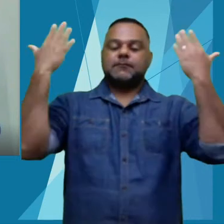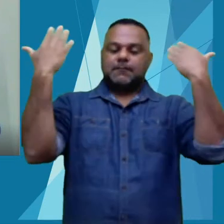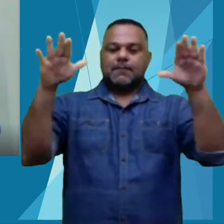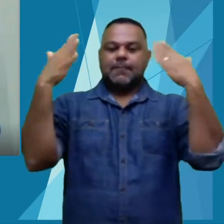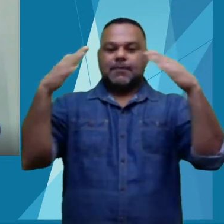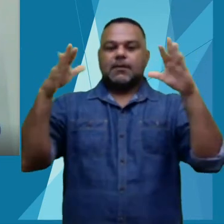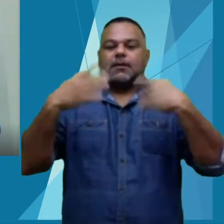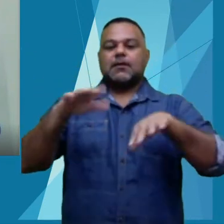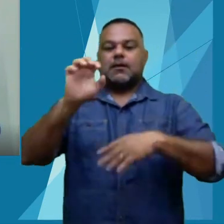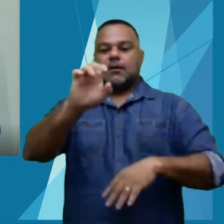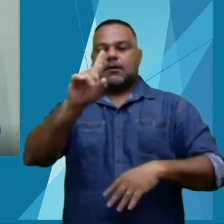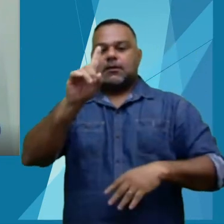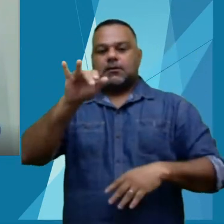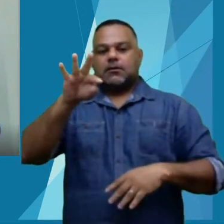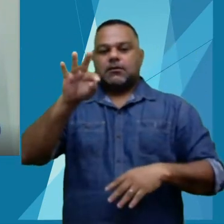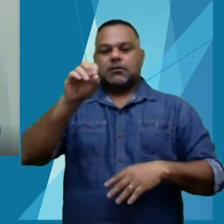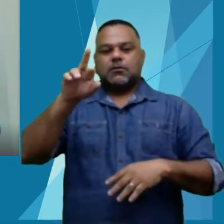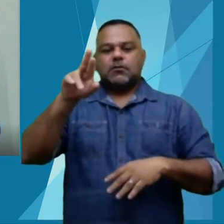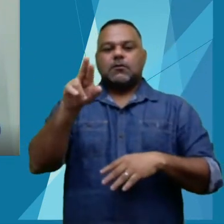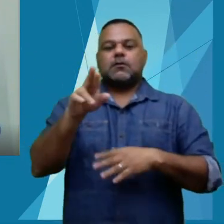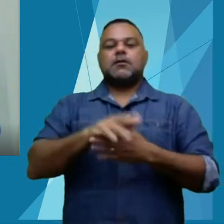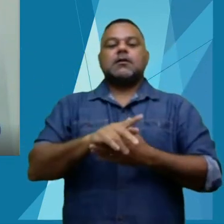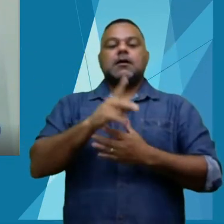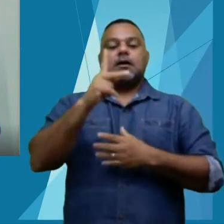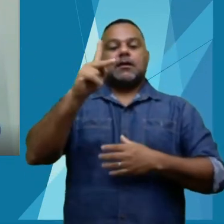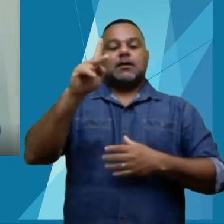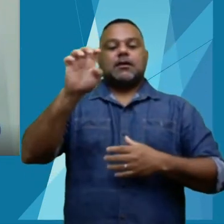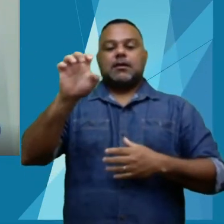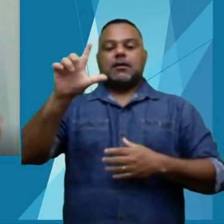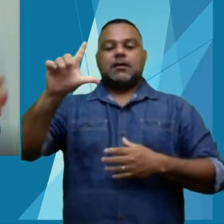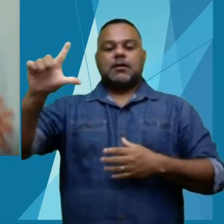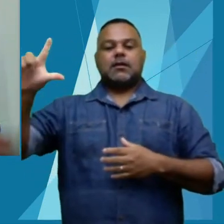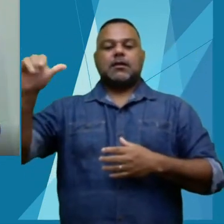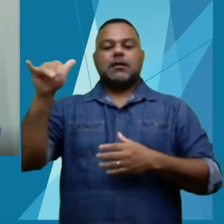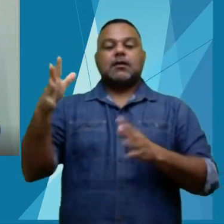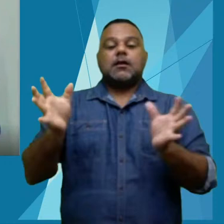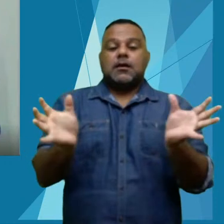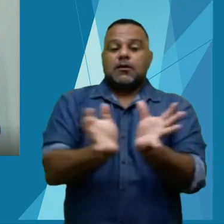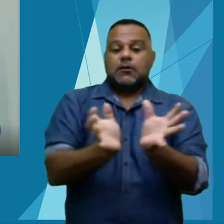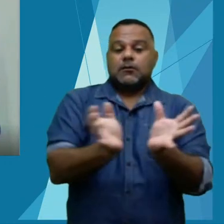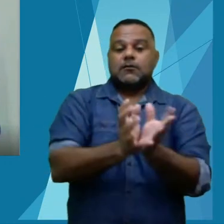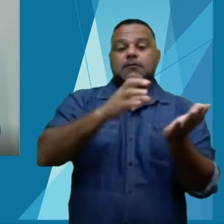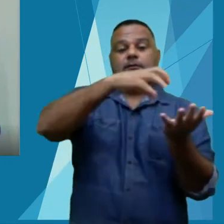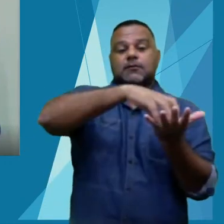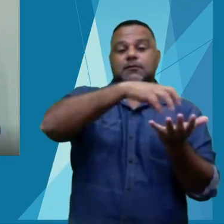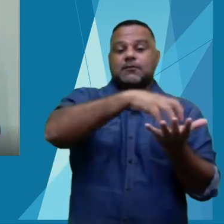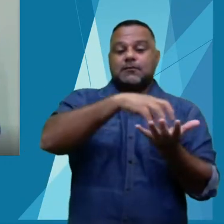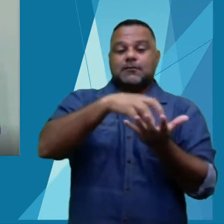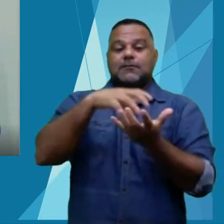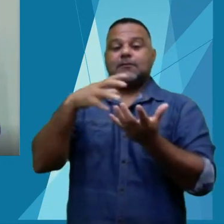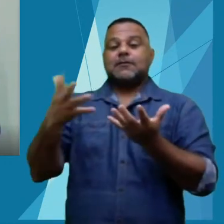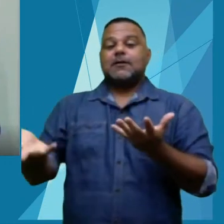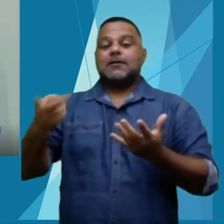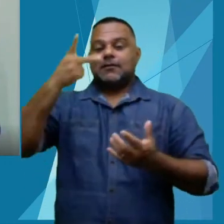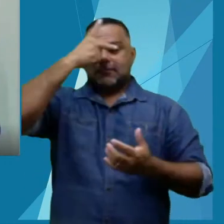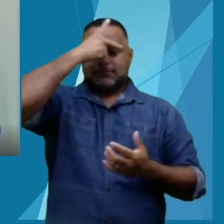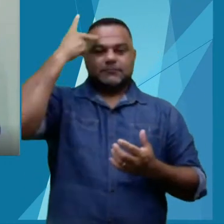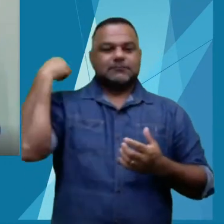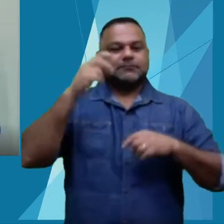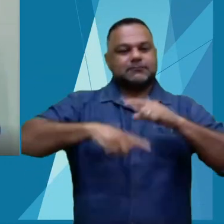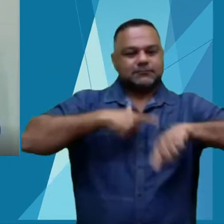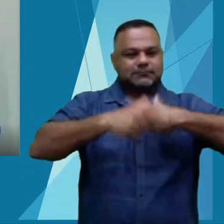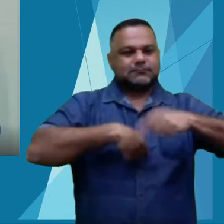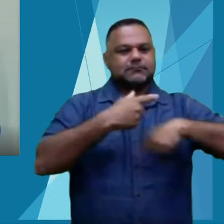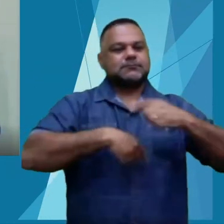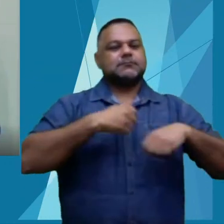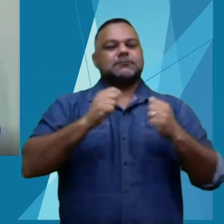editora, a Edifac, a Kelly, com a sua grande equipe, grande, não na quantidade, mas na grandiosidade do trabalho,